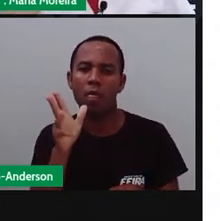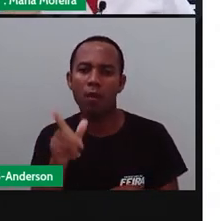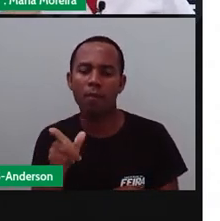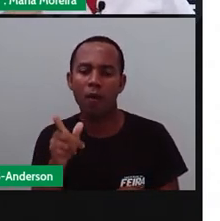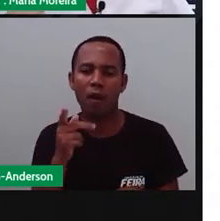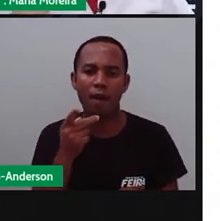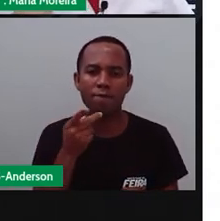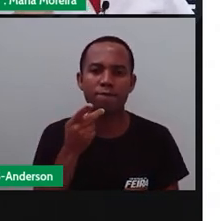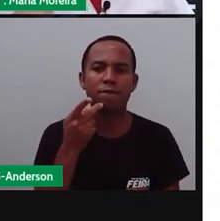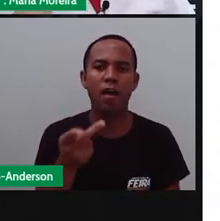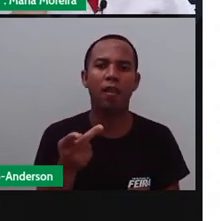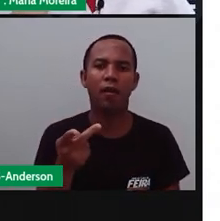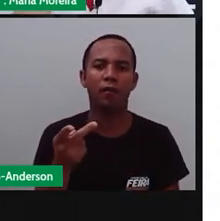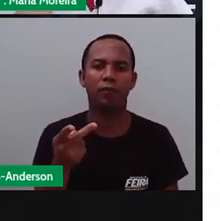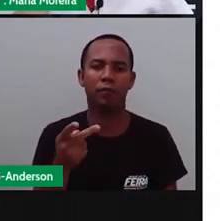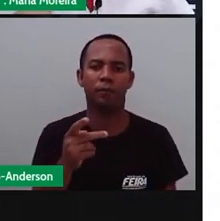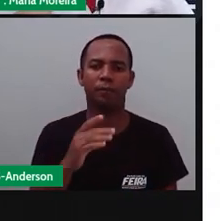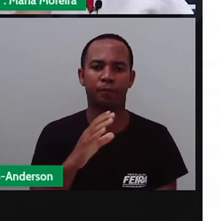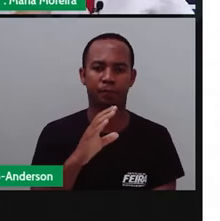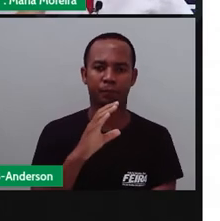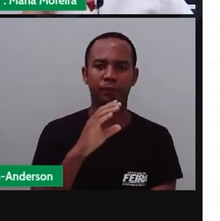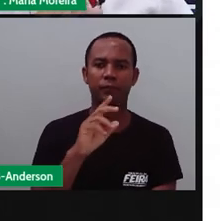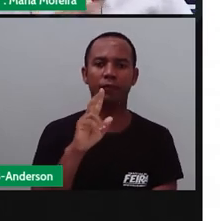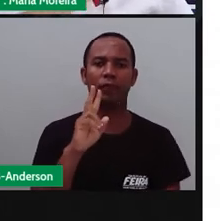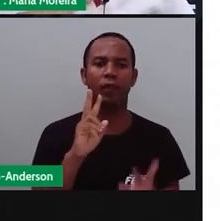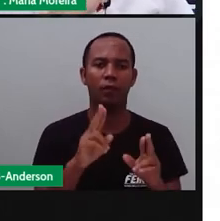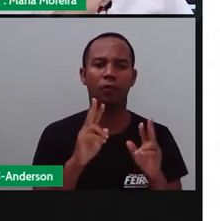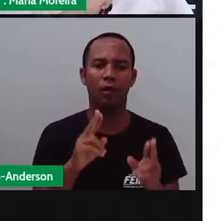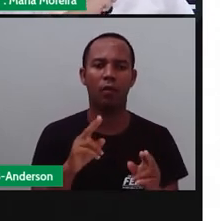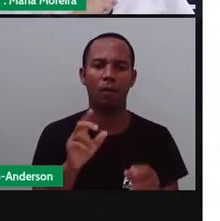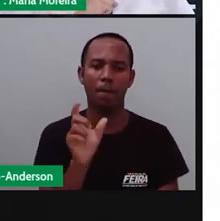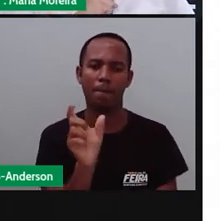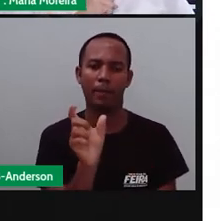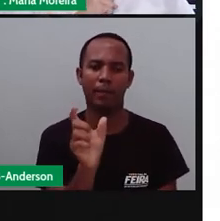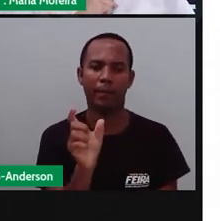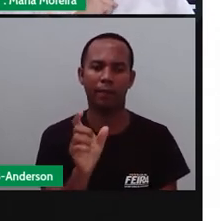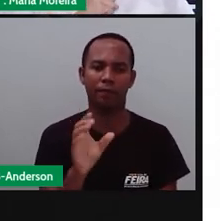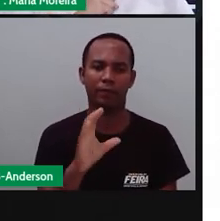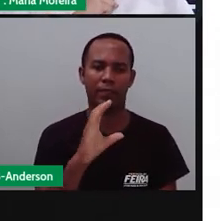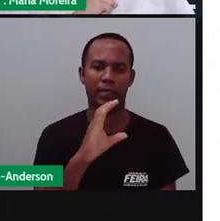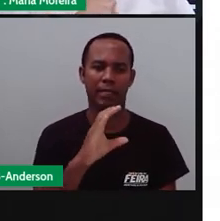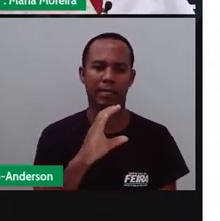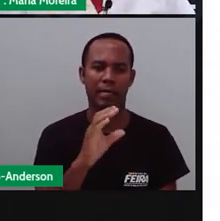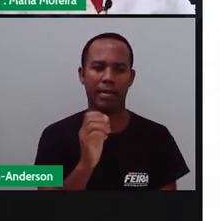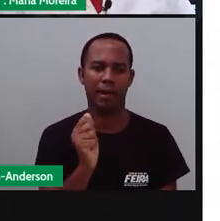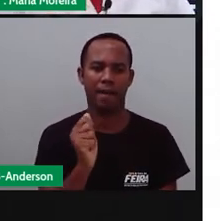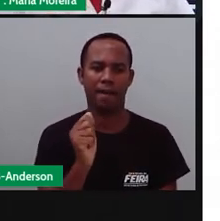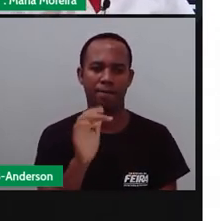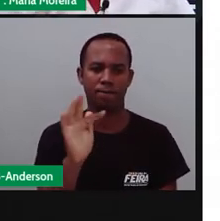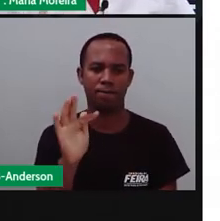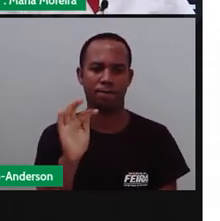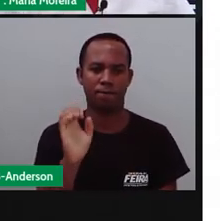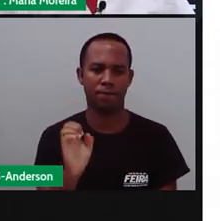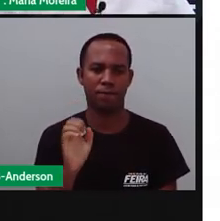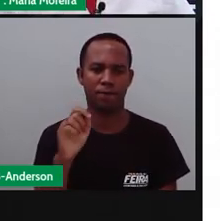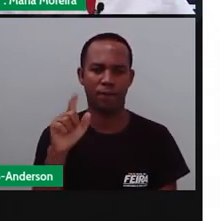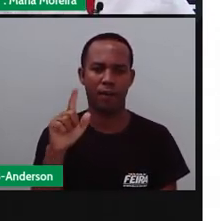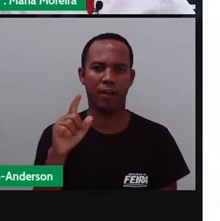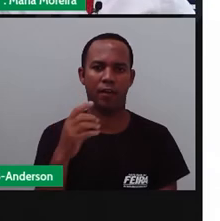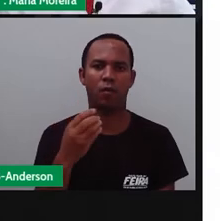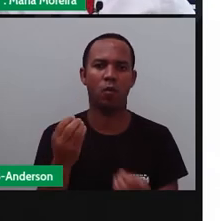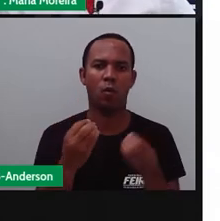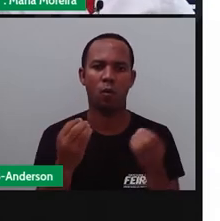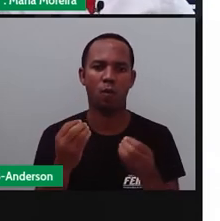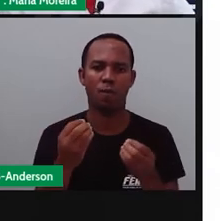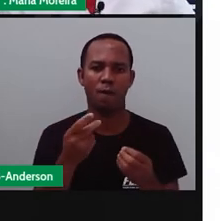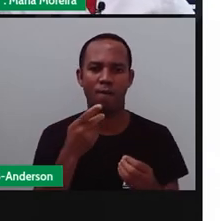café, foi onde eu demorei. A sílaba átona, né,